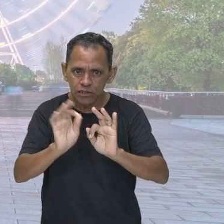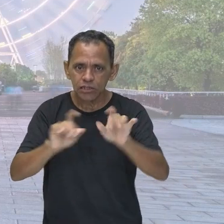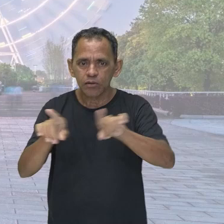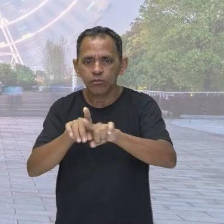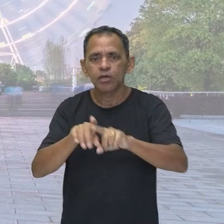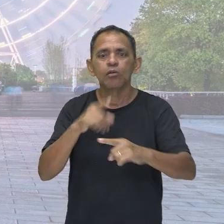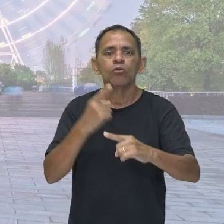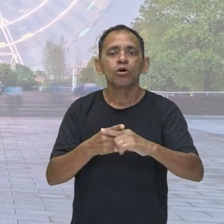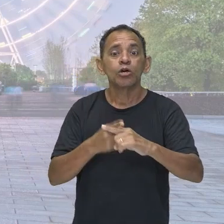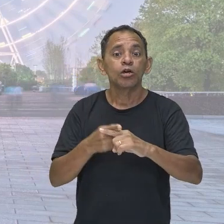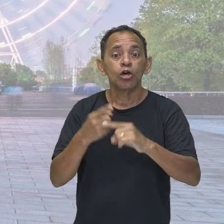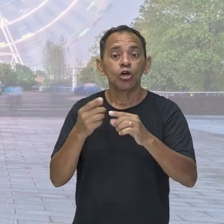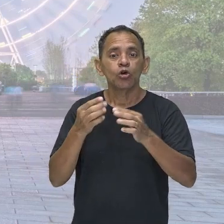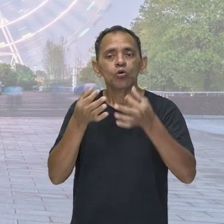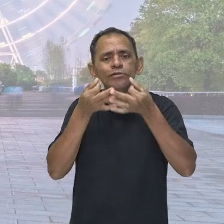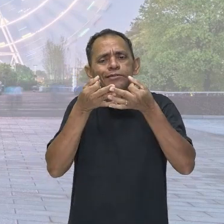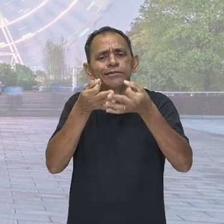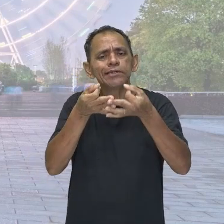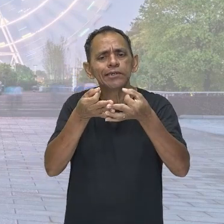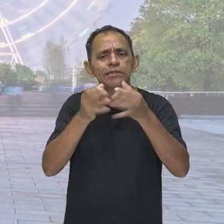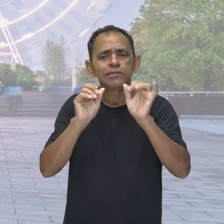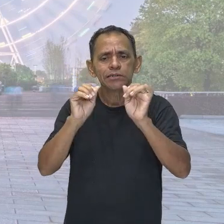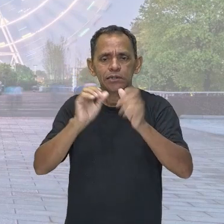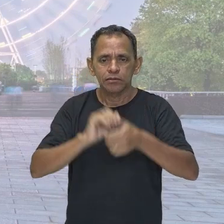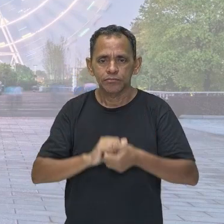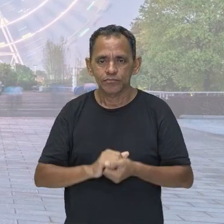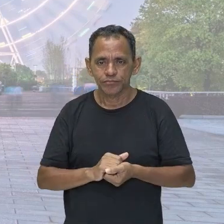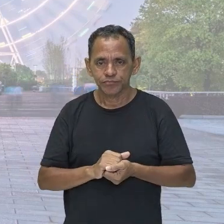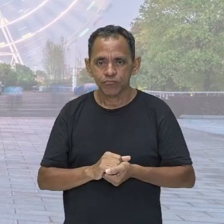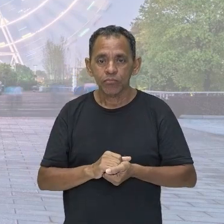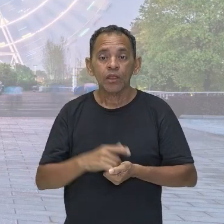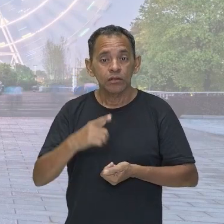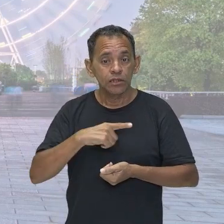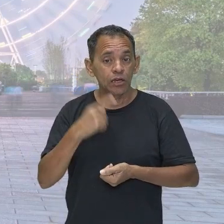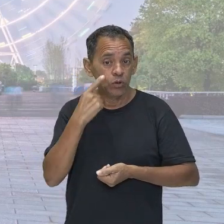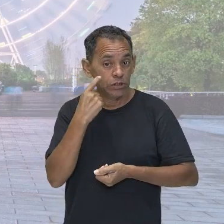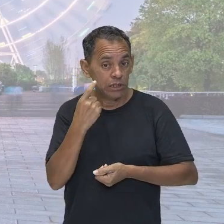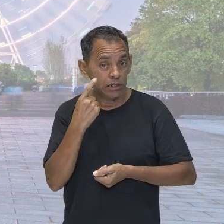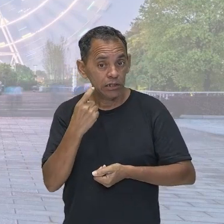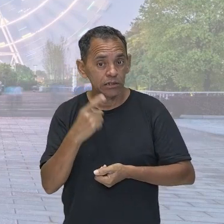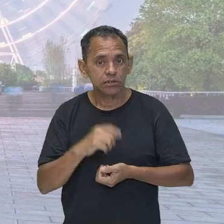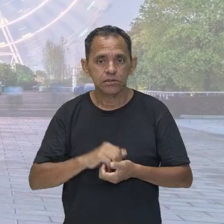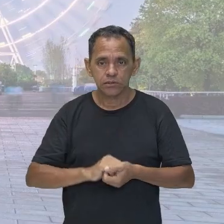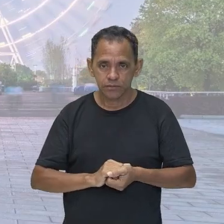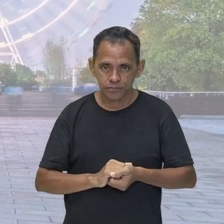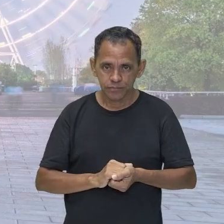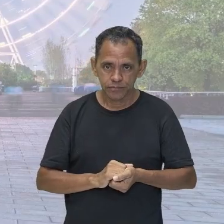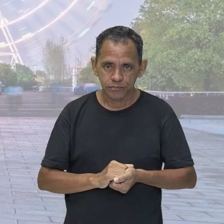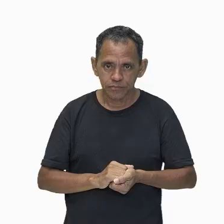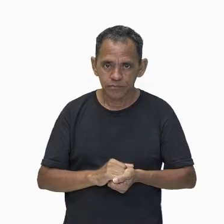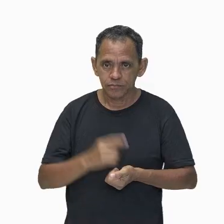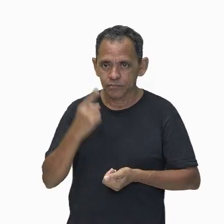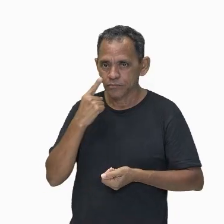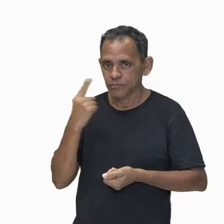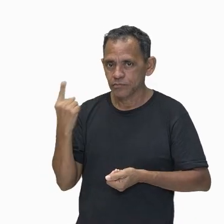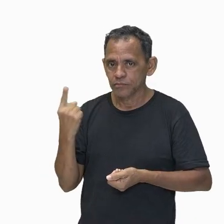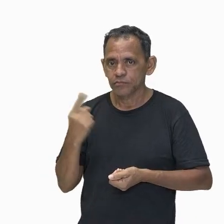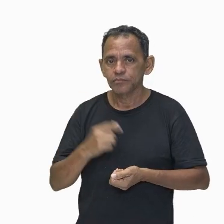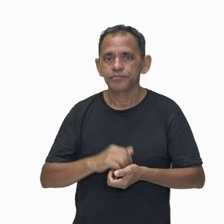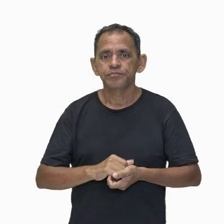a conservação dela. Como assim, professor, a energia mecânica se conserva? Dá só uma olhada nessa imagem, ó.